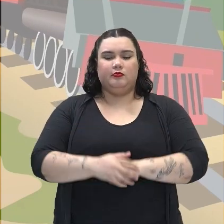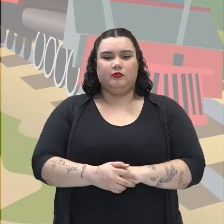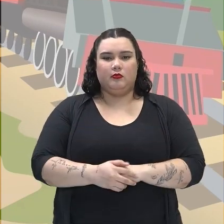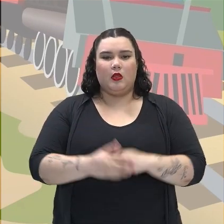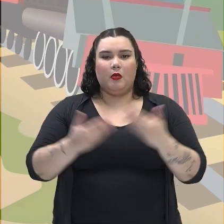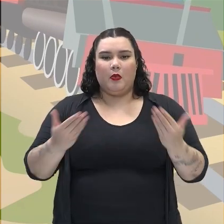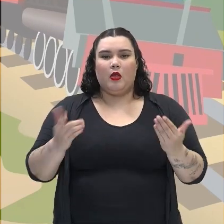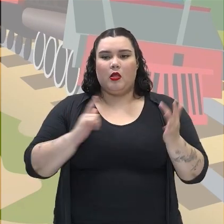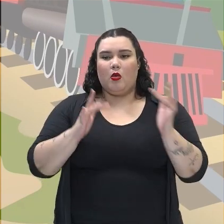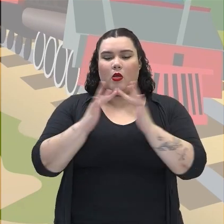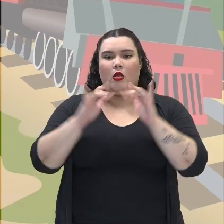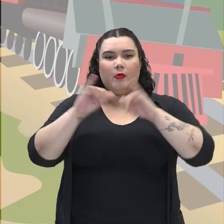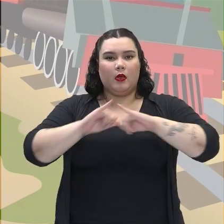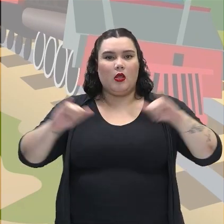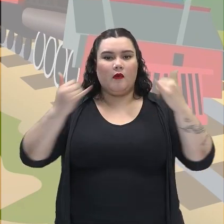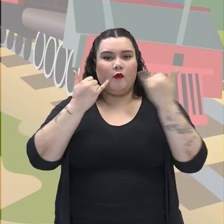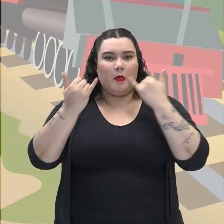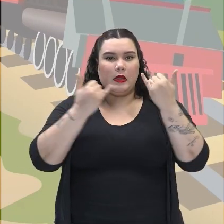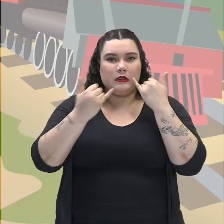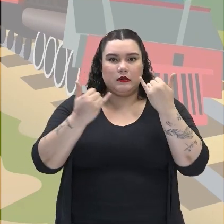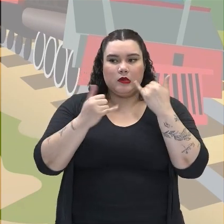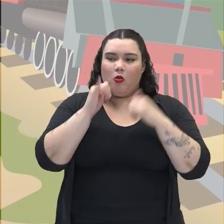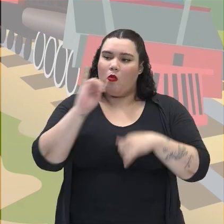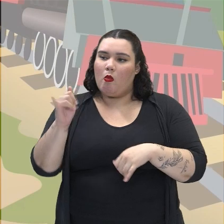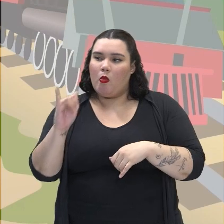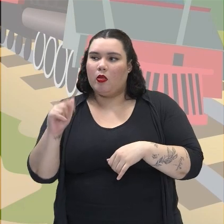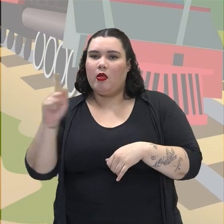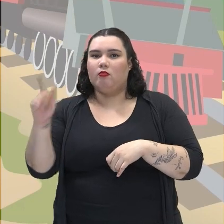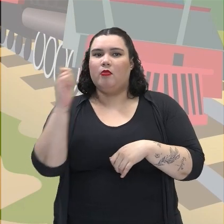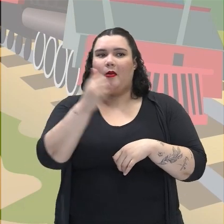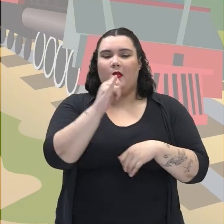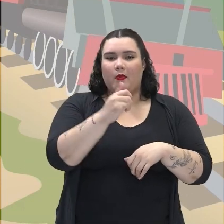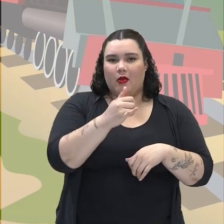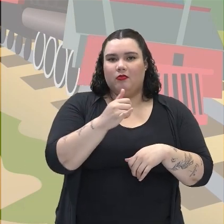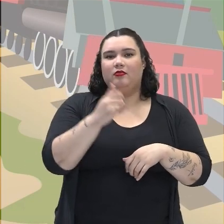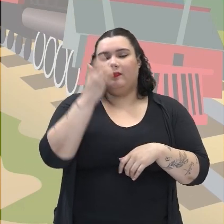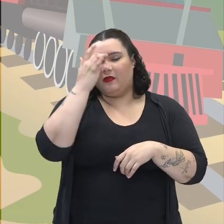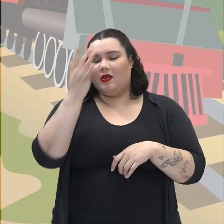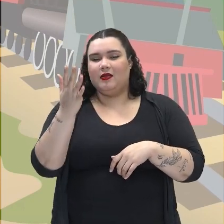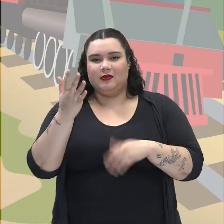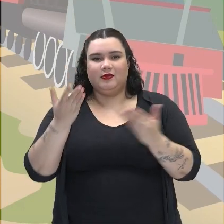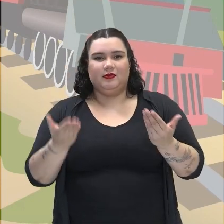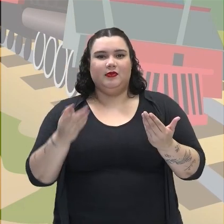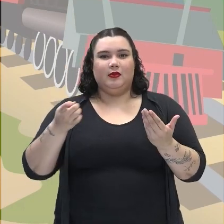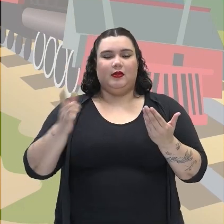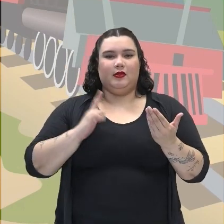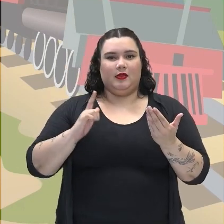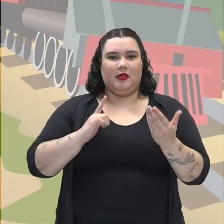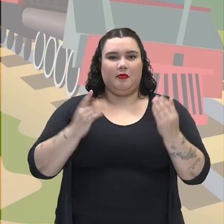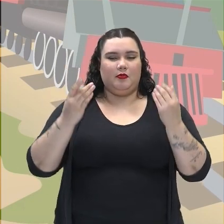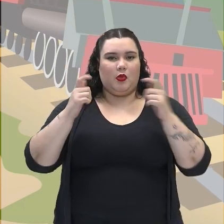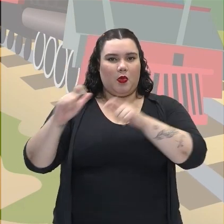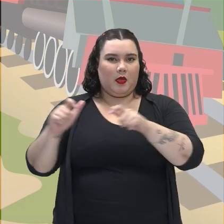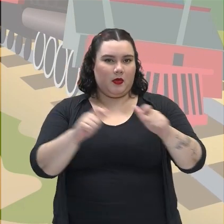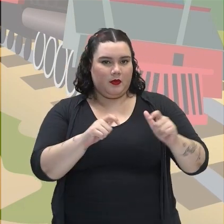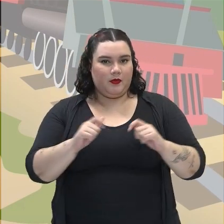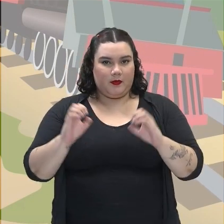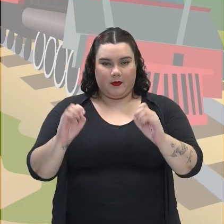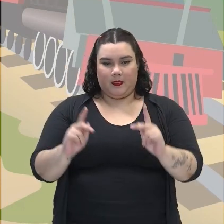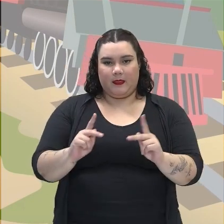para levar notícias de uma parte para outra do país por onde essas vias ferras foram instaladas, ok?